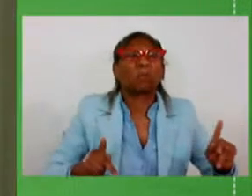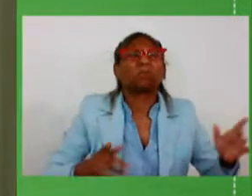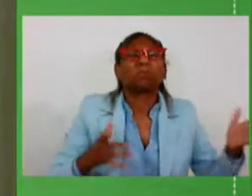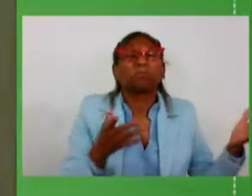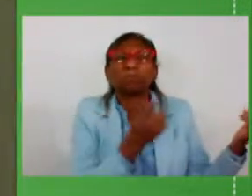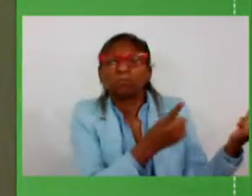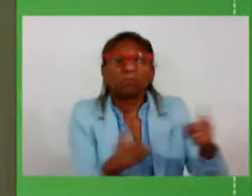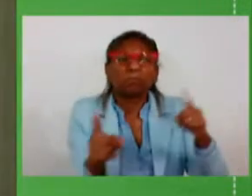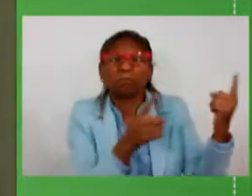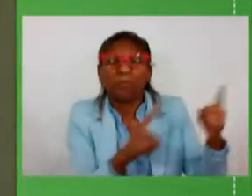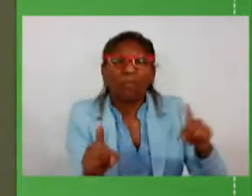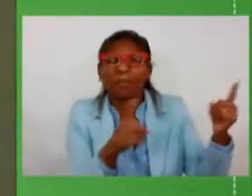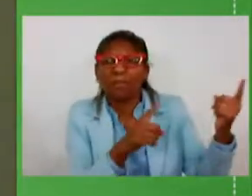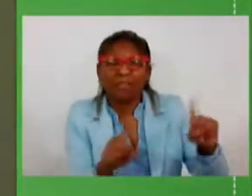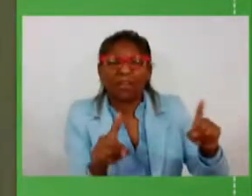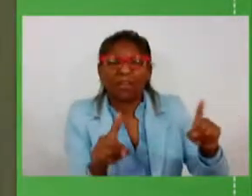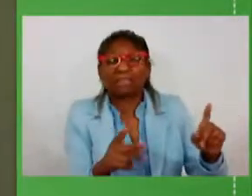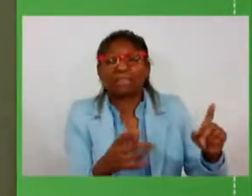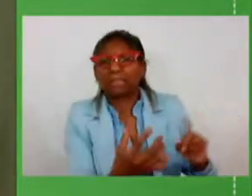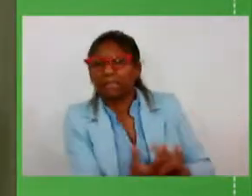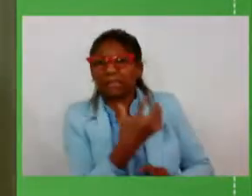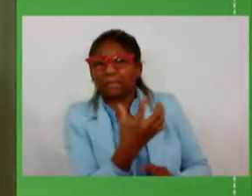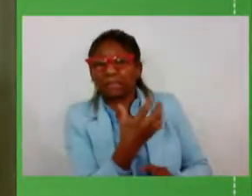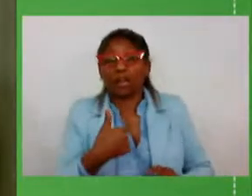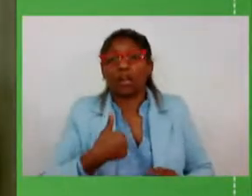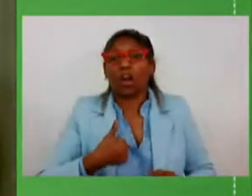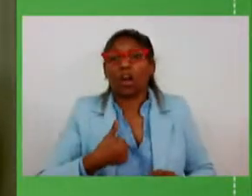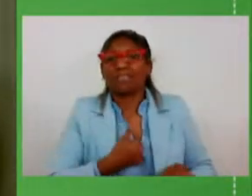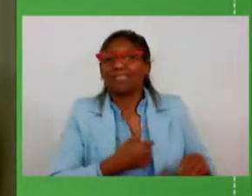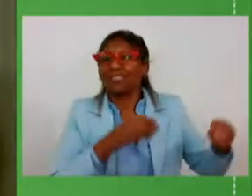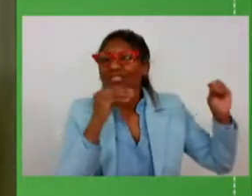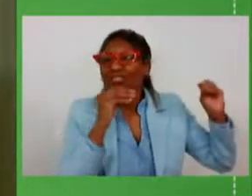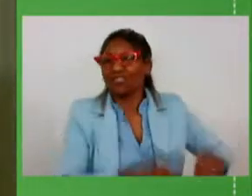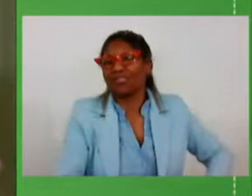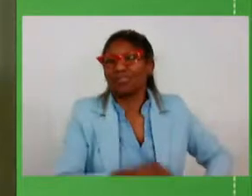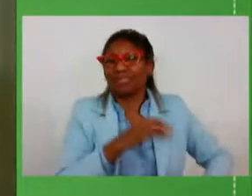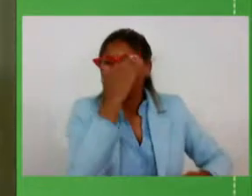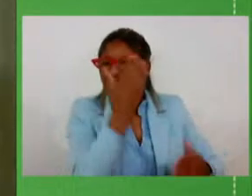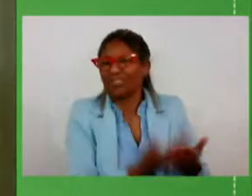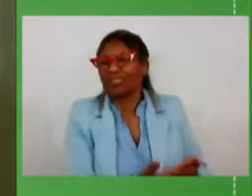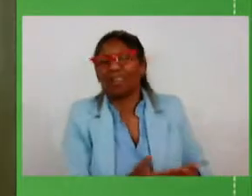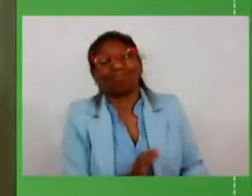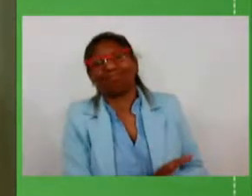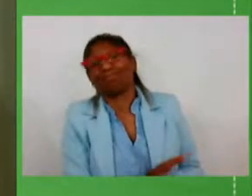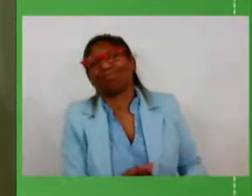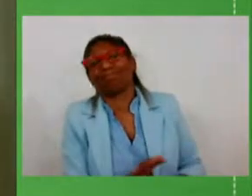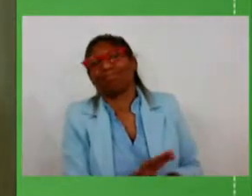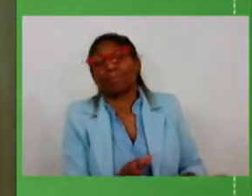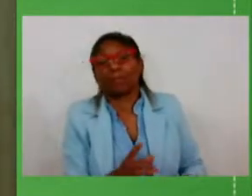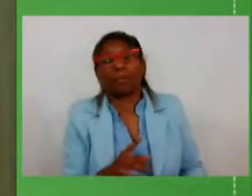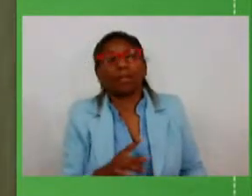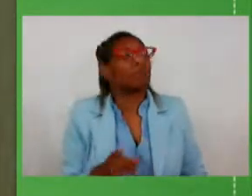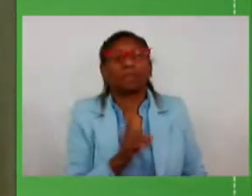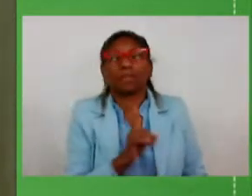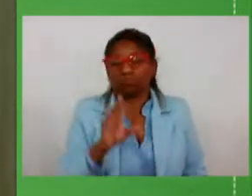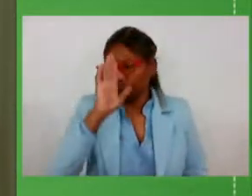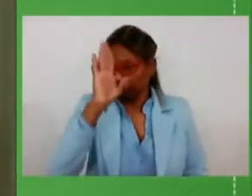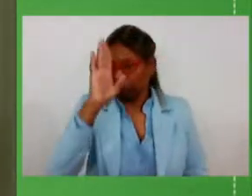tentando fazer com que nós deixássemos de acreditar naquilo que nós sempre acreditamos